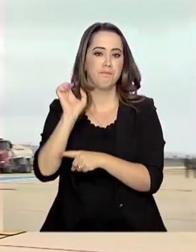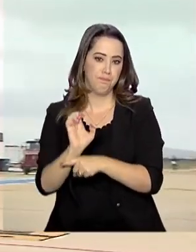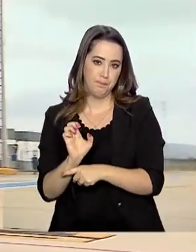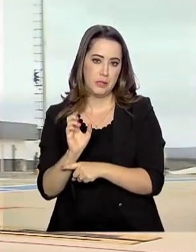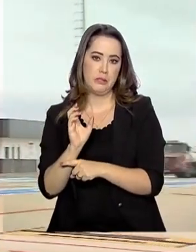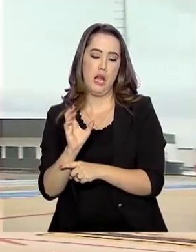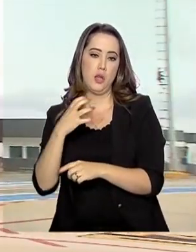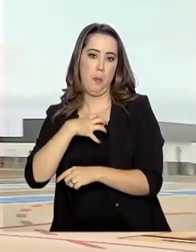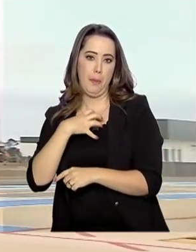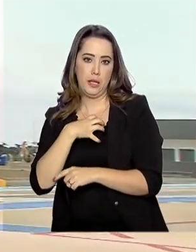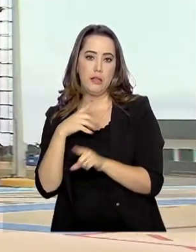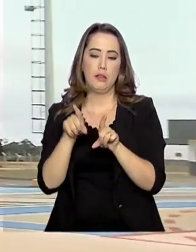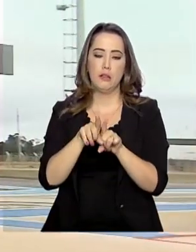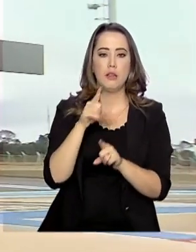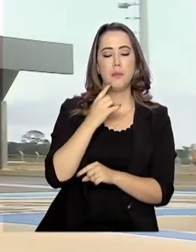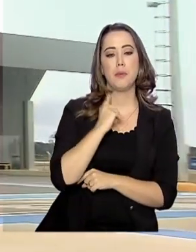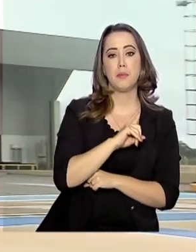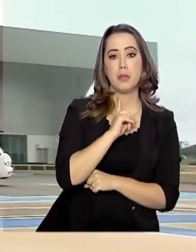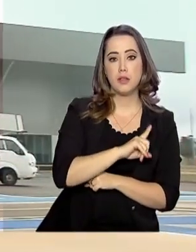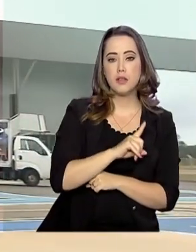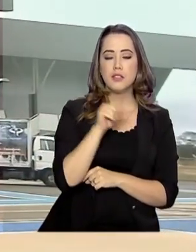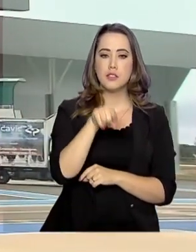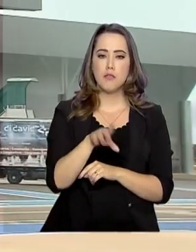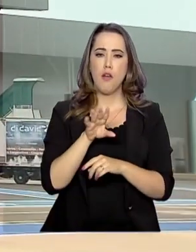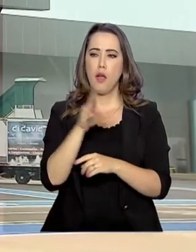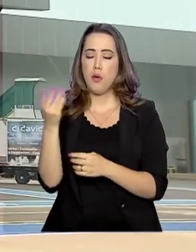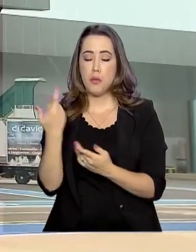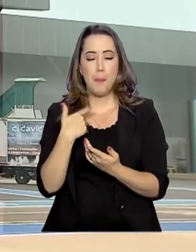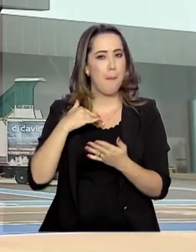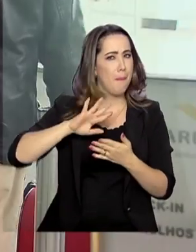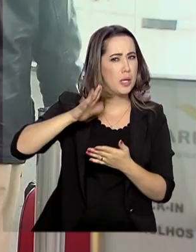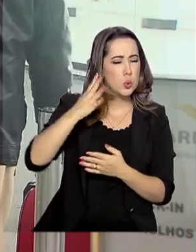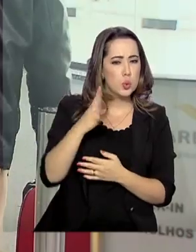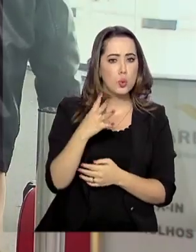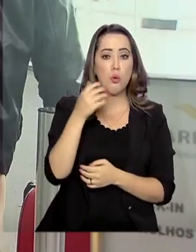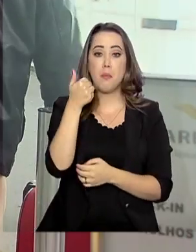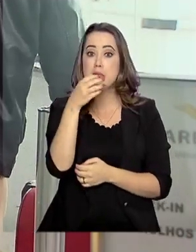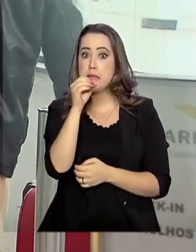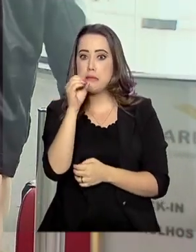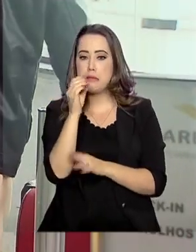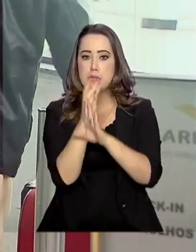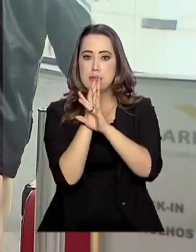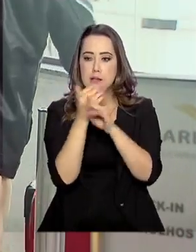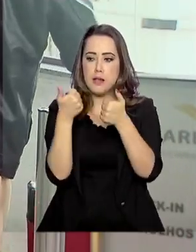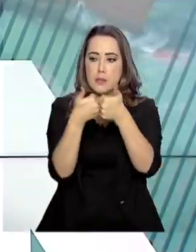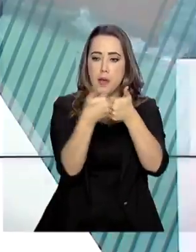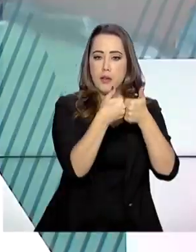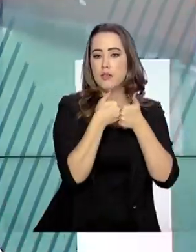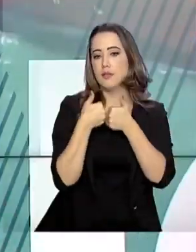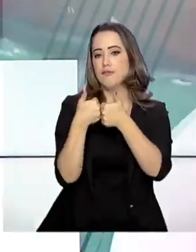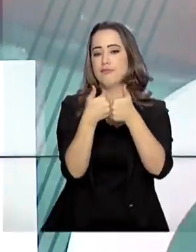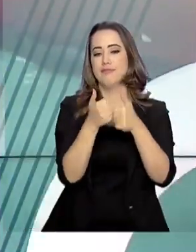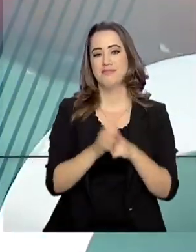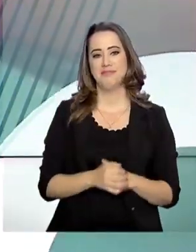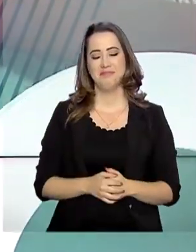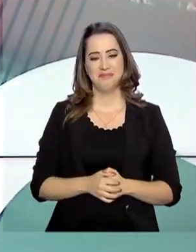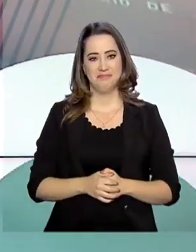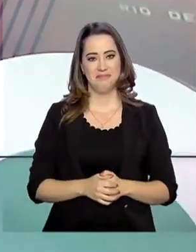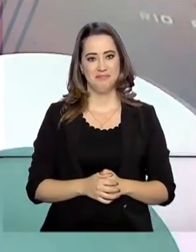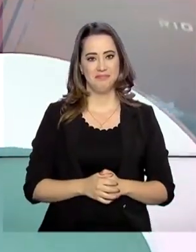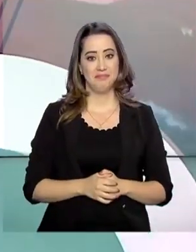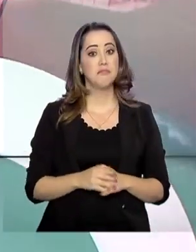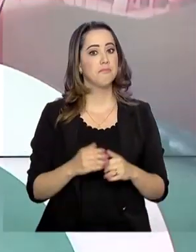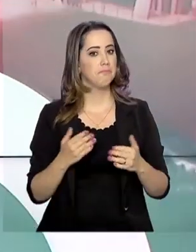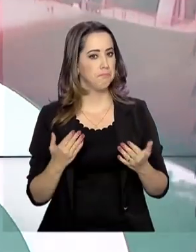aeroporto Glauber Rocha vai atender a população de pelo menos 100 municípios vizinhos. A